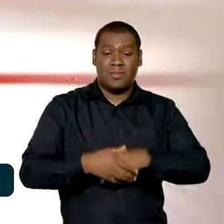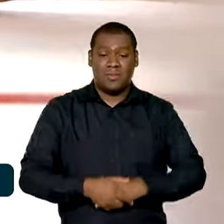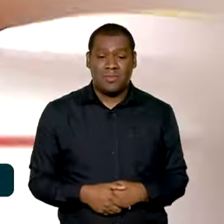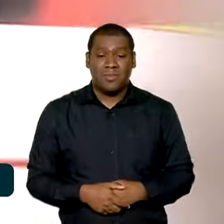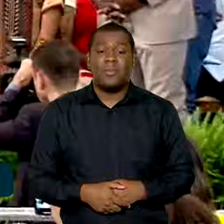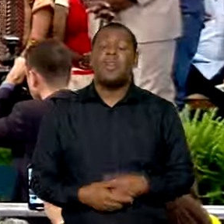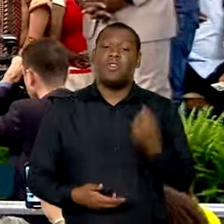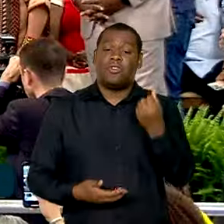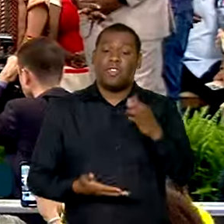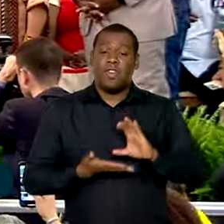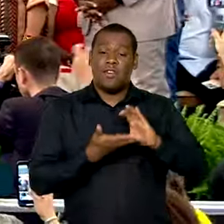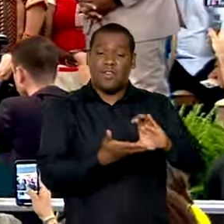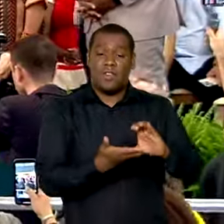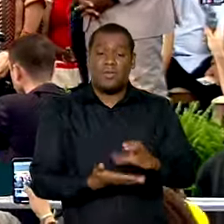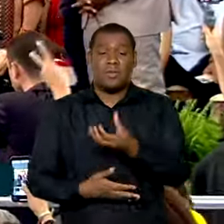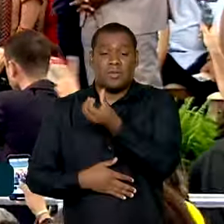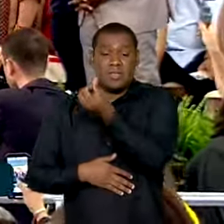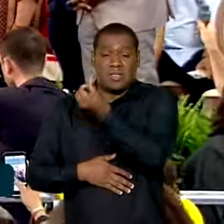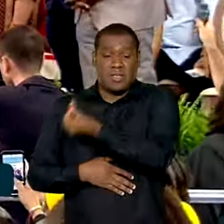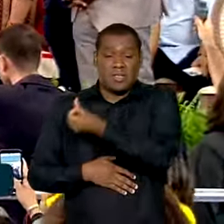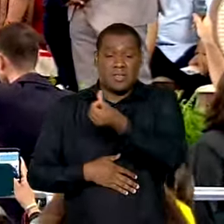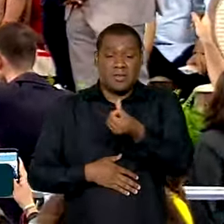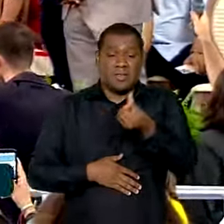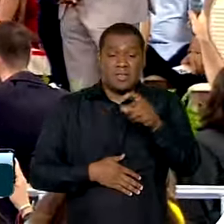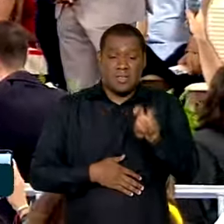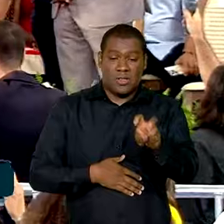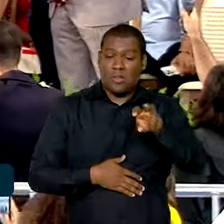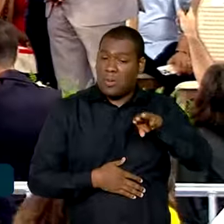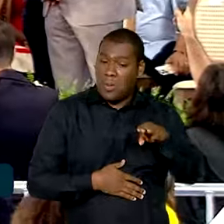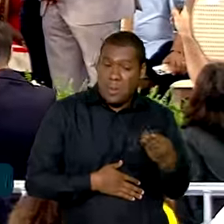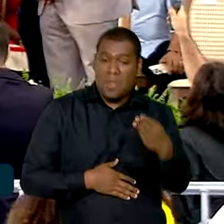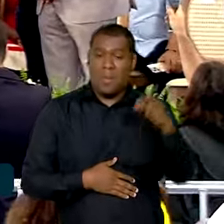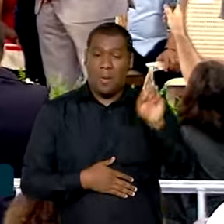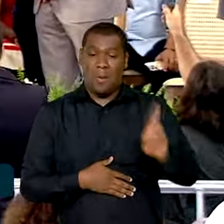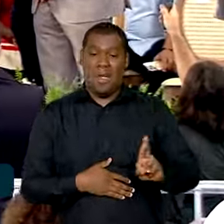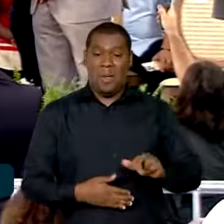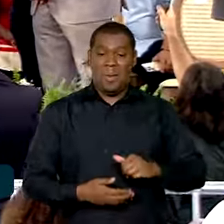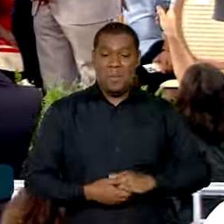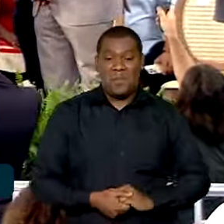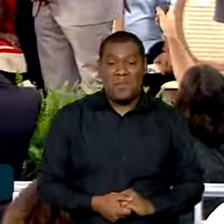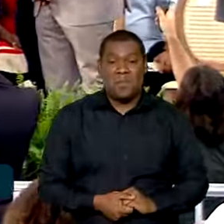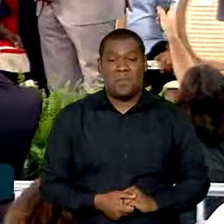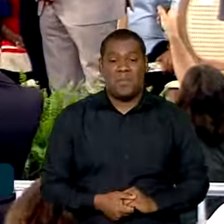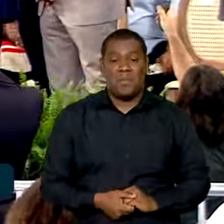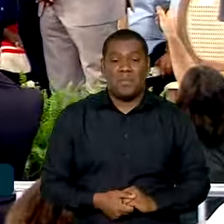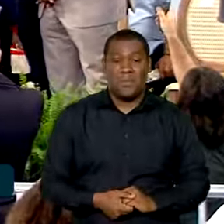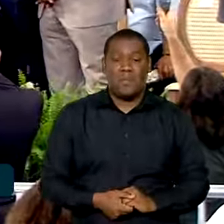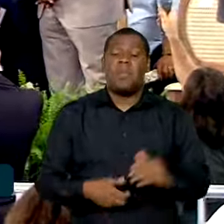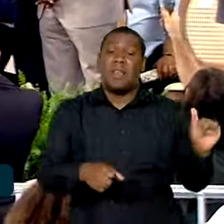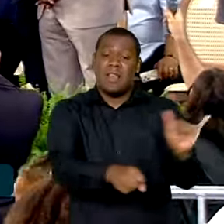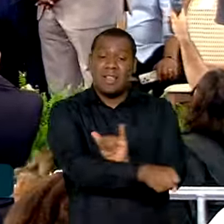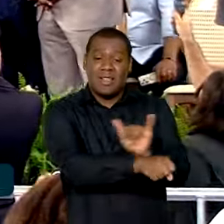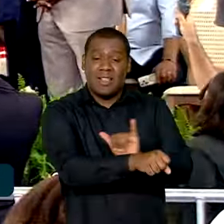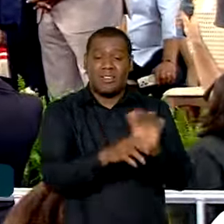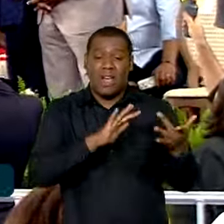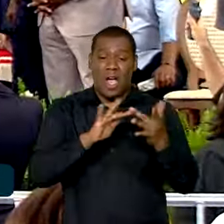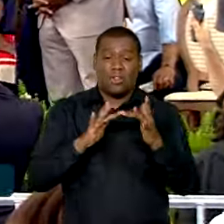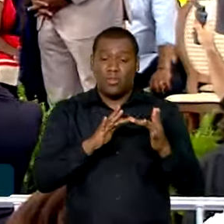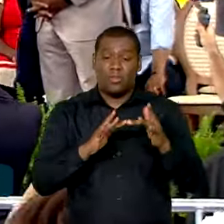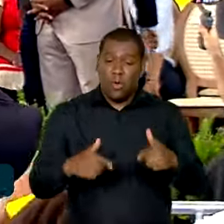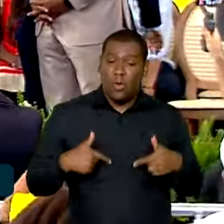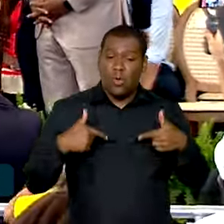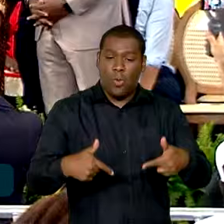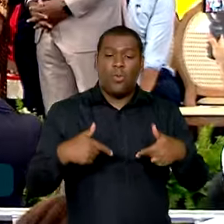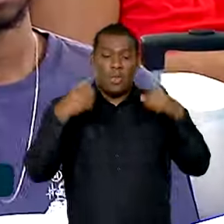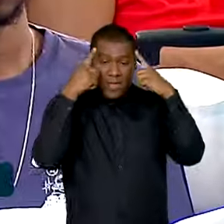investimento de 665 milhões de reais. São medidas focadas na redução